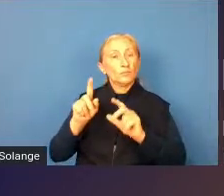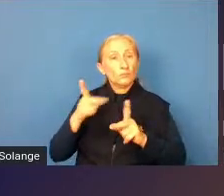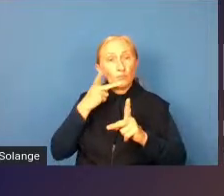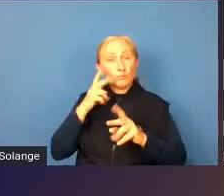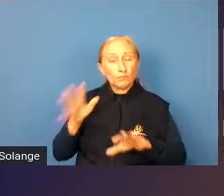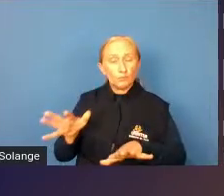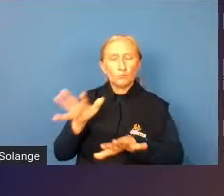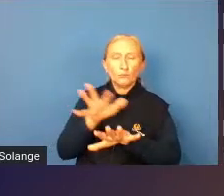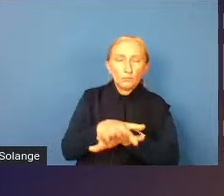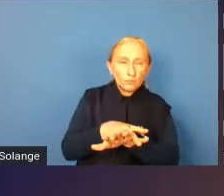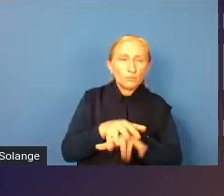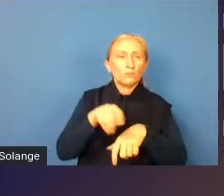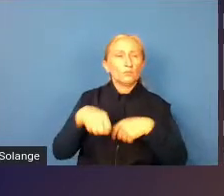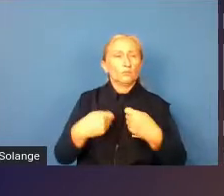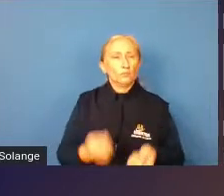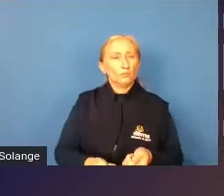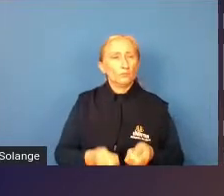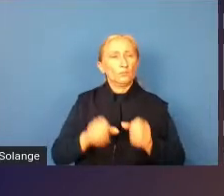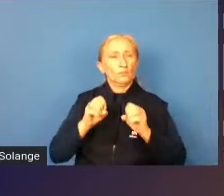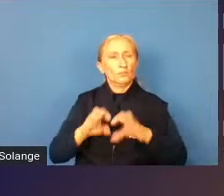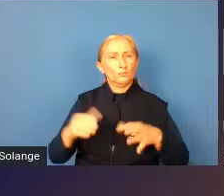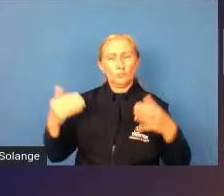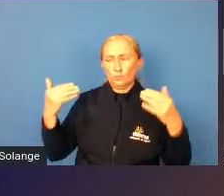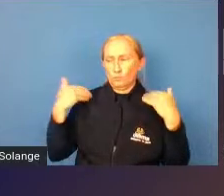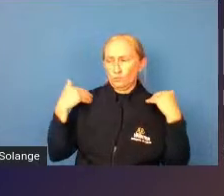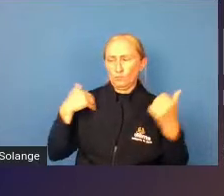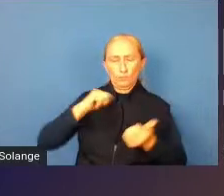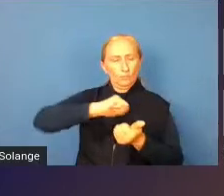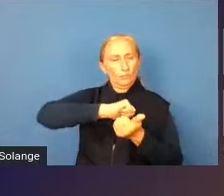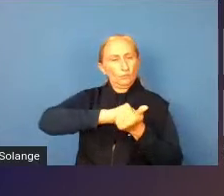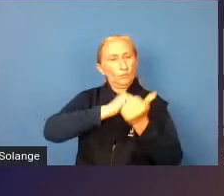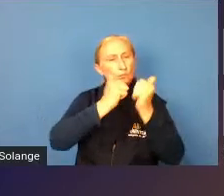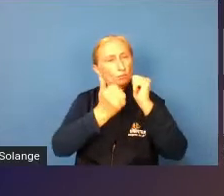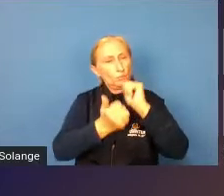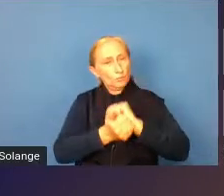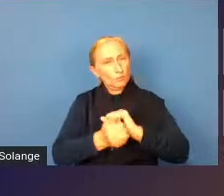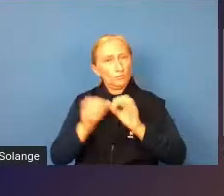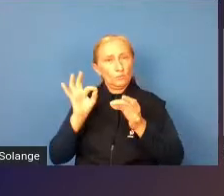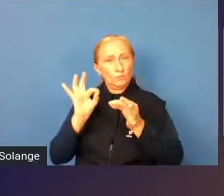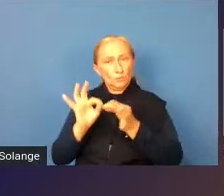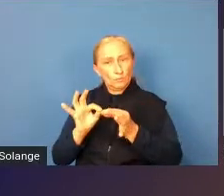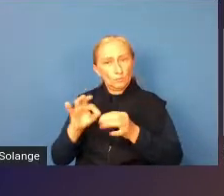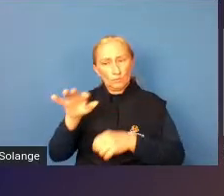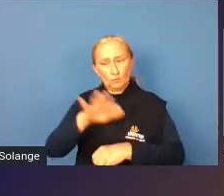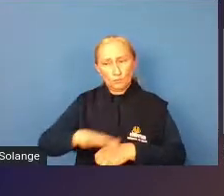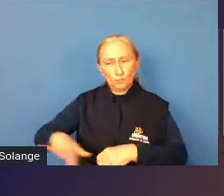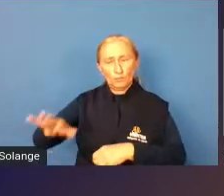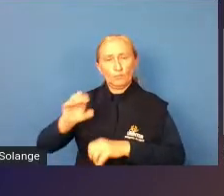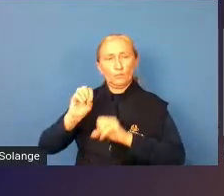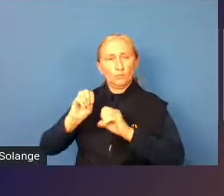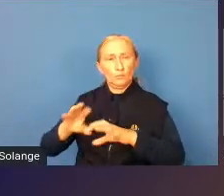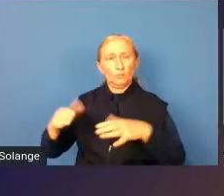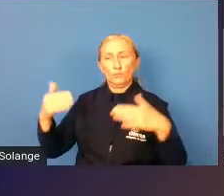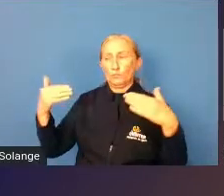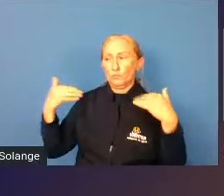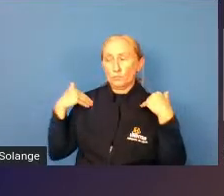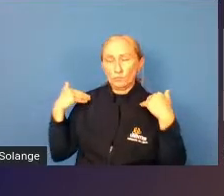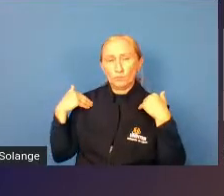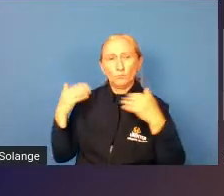inclusão né sobre educação física adaptada né mais especificamente na área da educação física